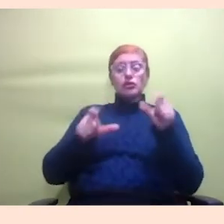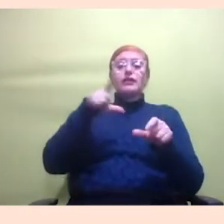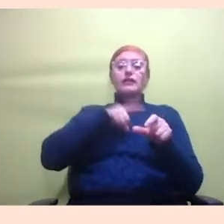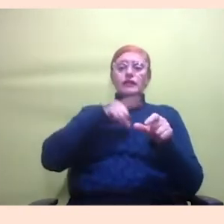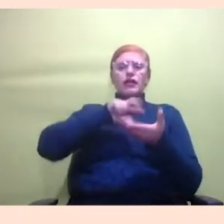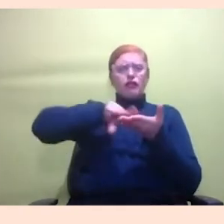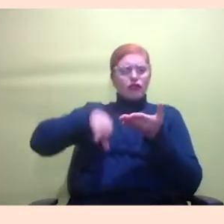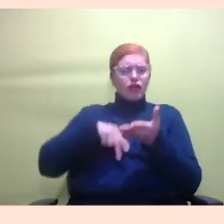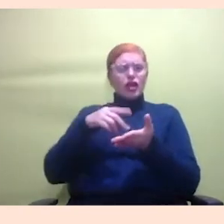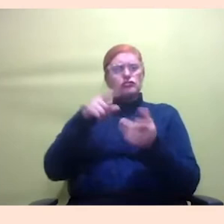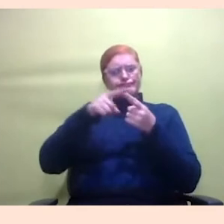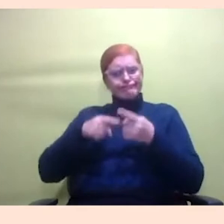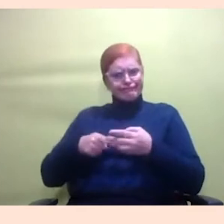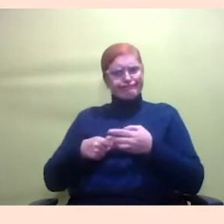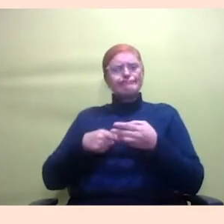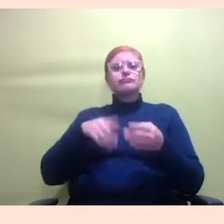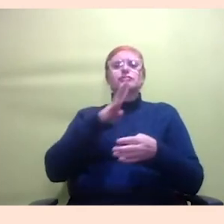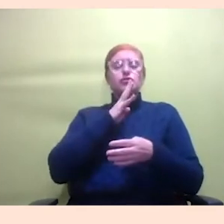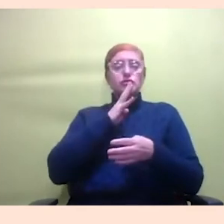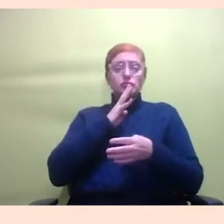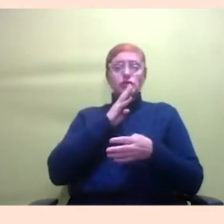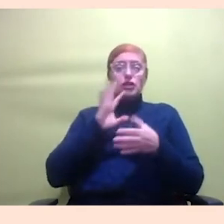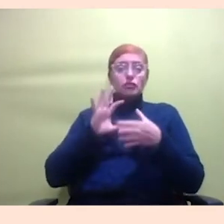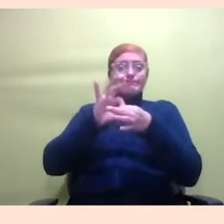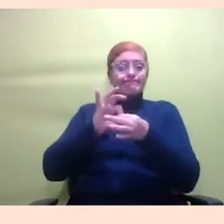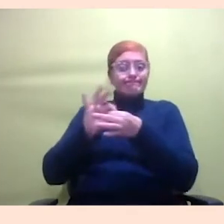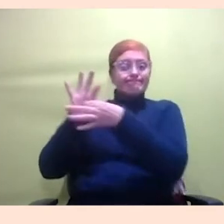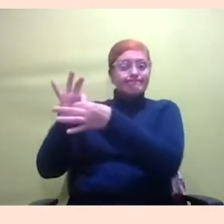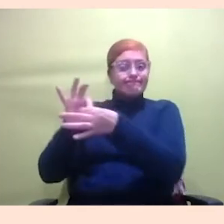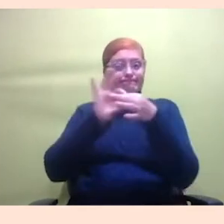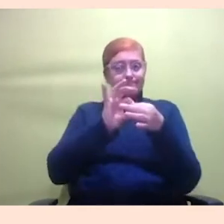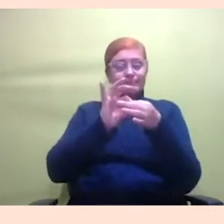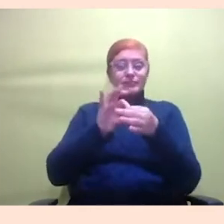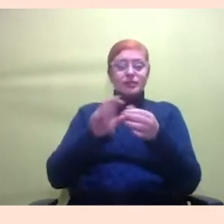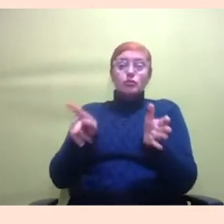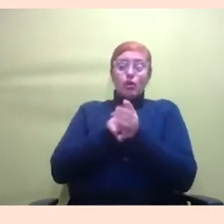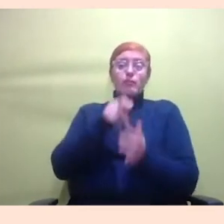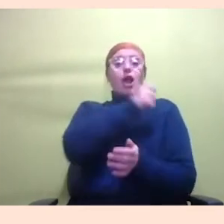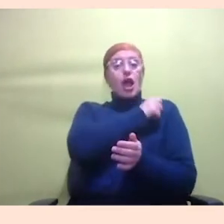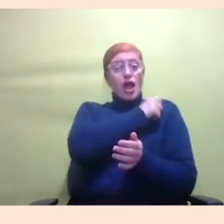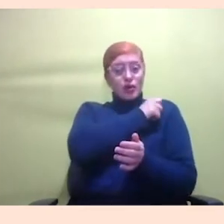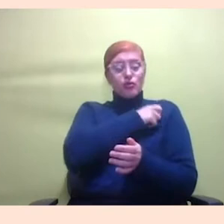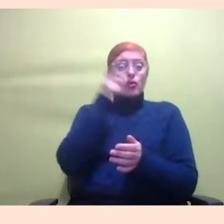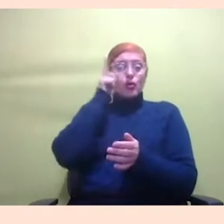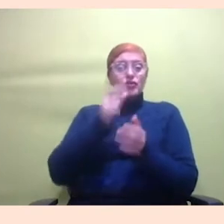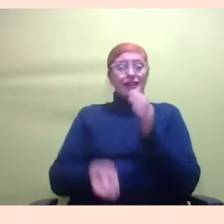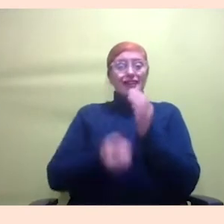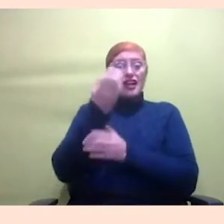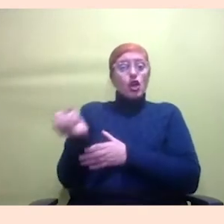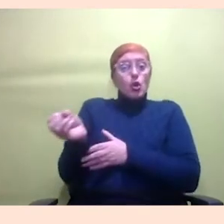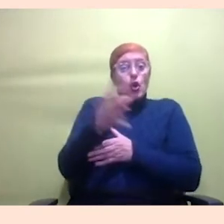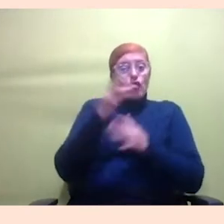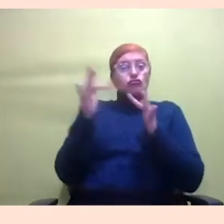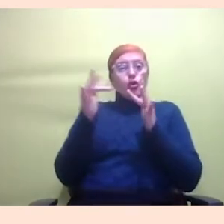colocando todo mundo em rede e vai fazendo com que os próprios alunos criem as redes deles entre os interesses que eles têm em comum